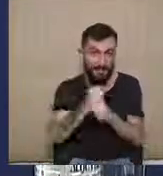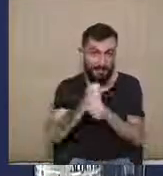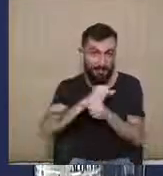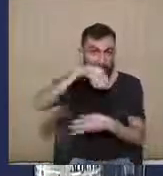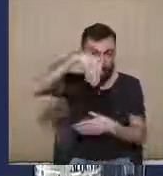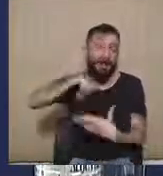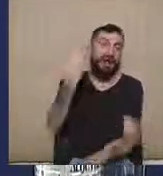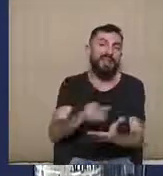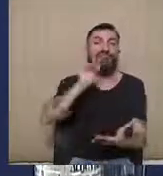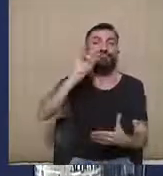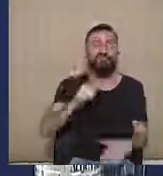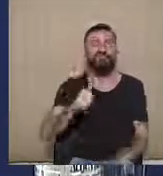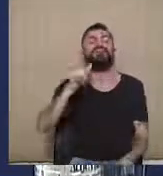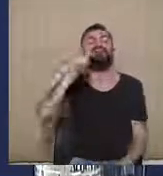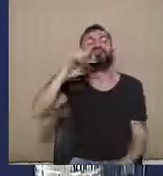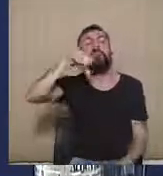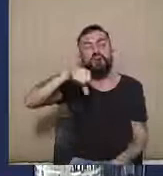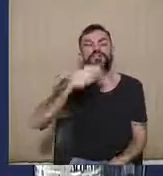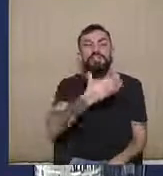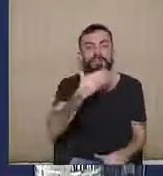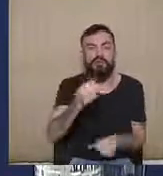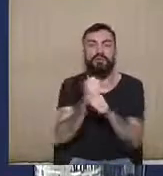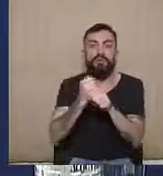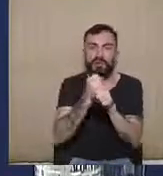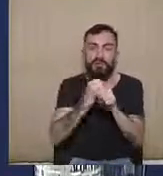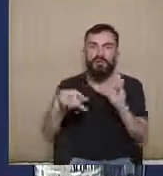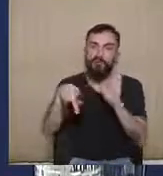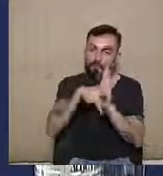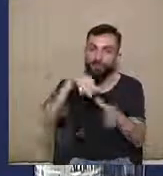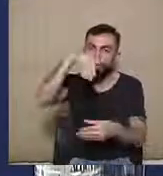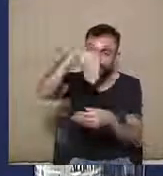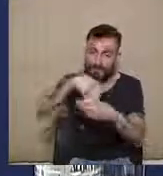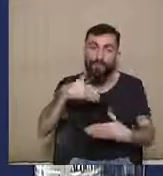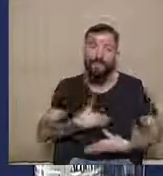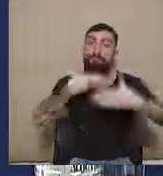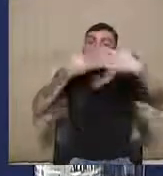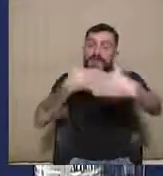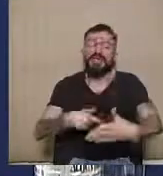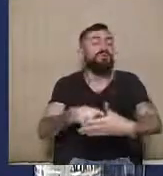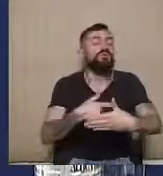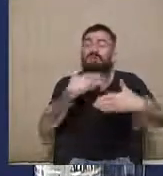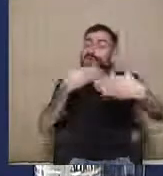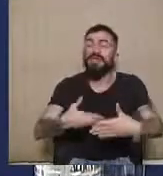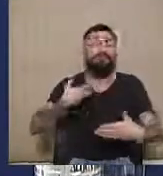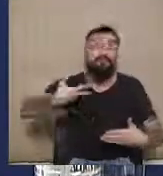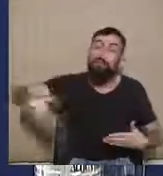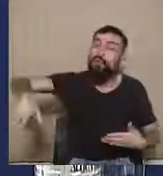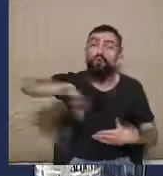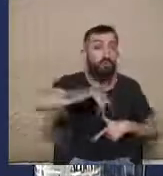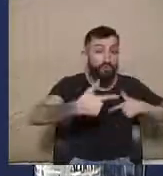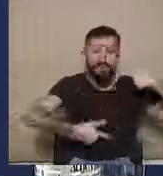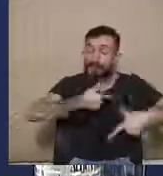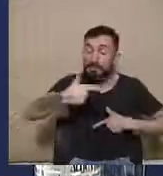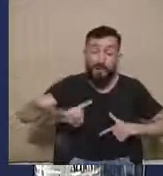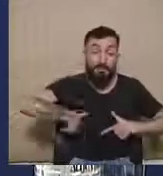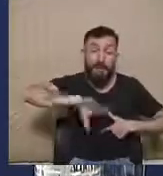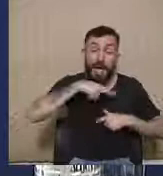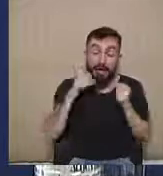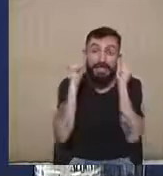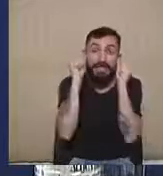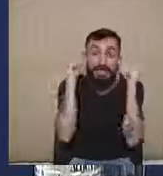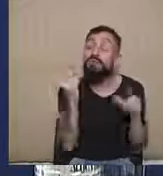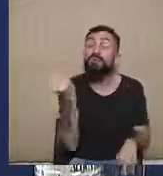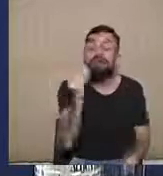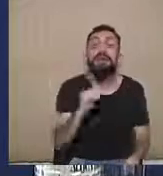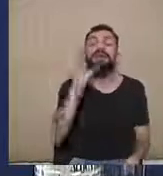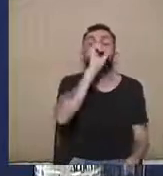dezembro do ano das eleições. Então, é um período em que é necessária a atenção máxima de todos que estão nessa área, porque sábado, domingo